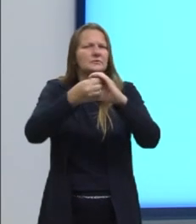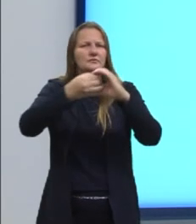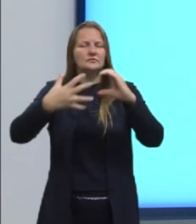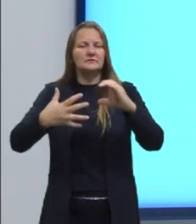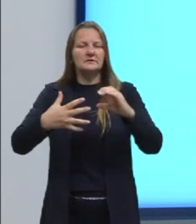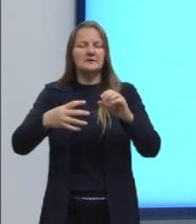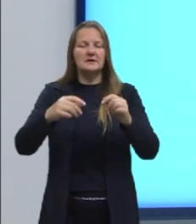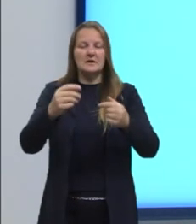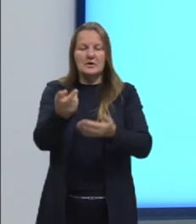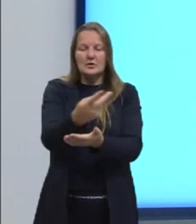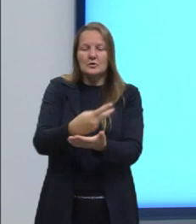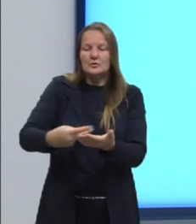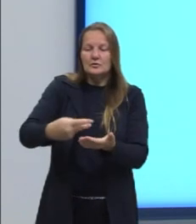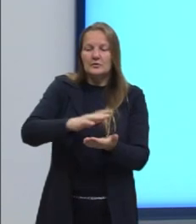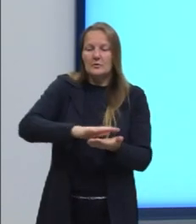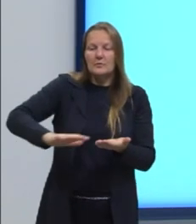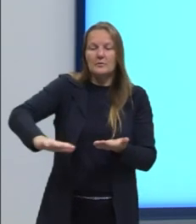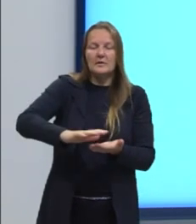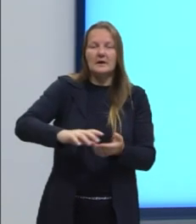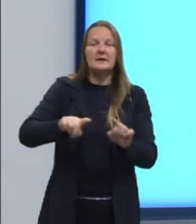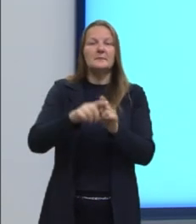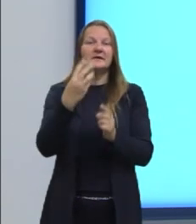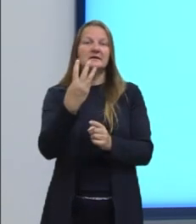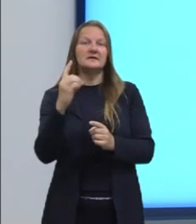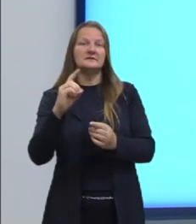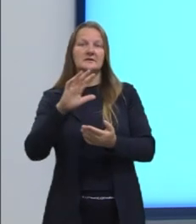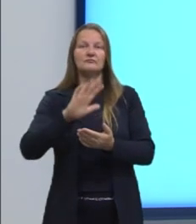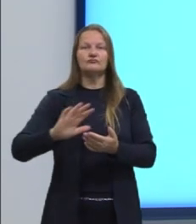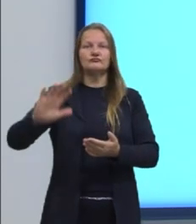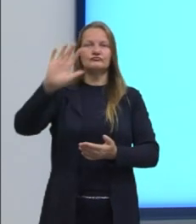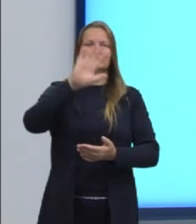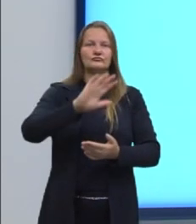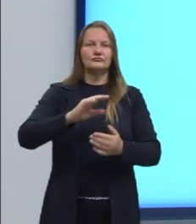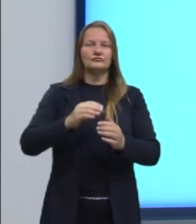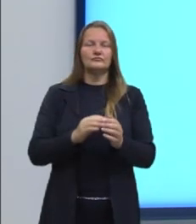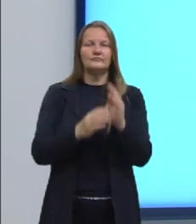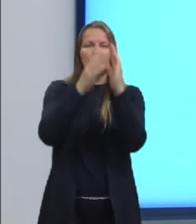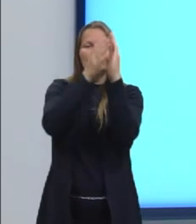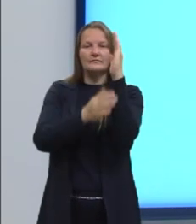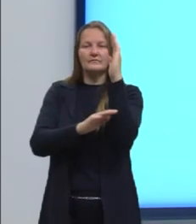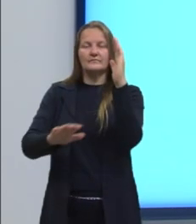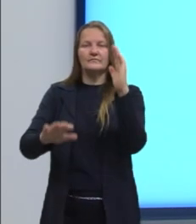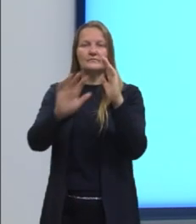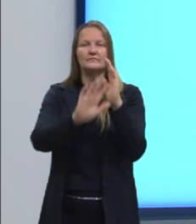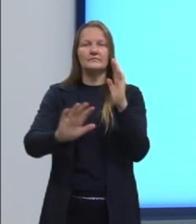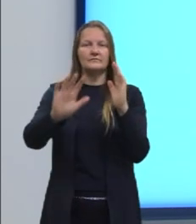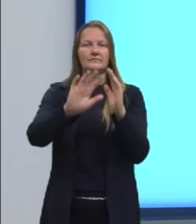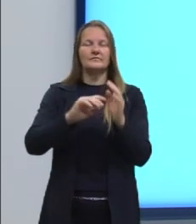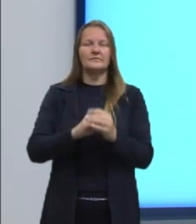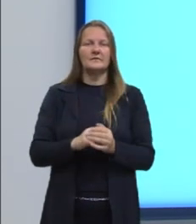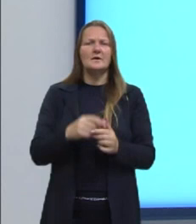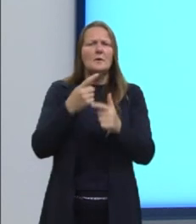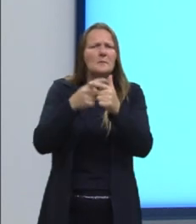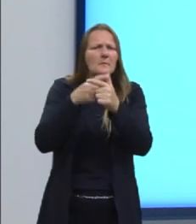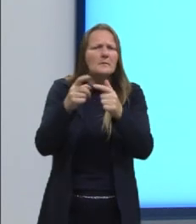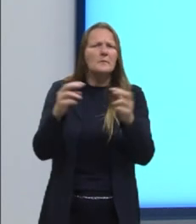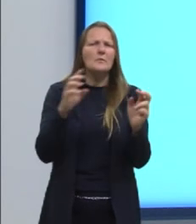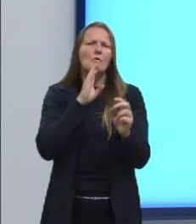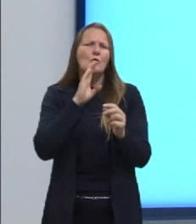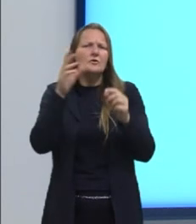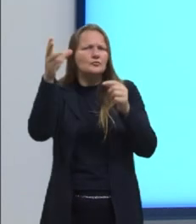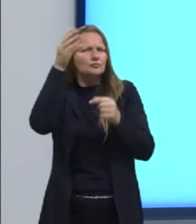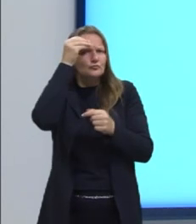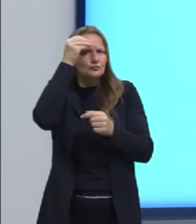planas e das figuras espaciais. Resolver situação, problema, envolvendo esses conhecimentos